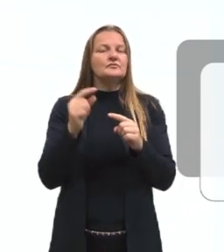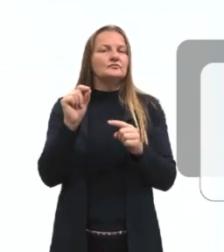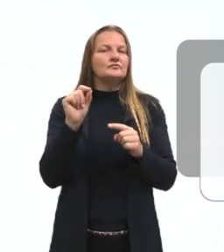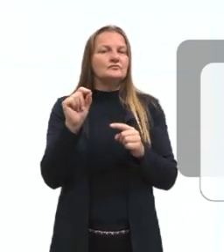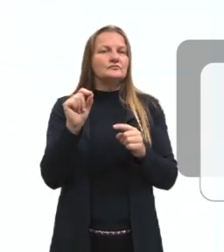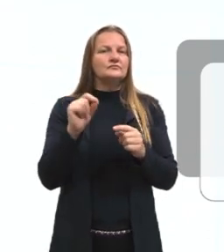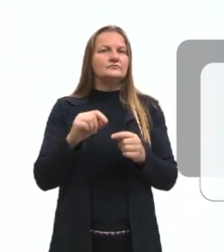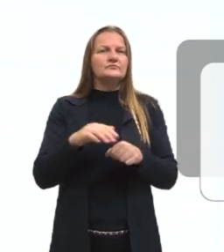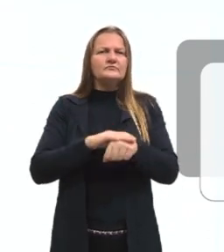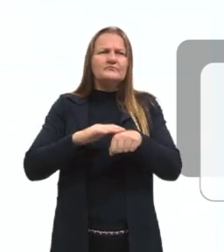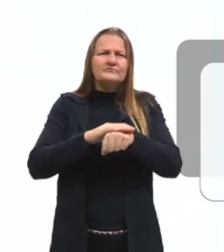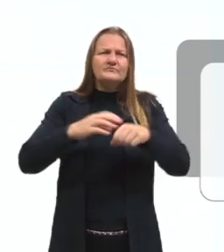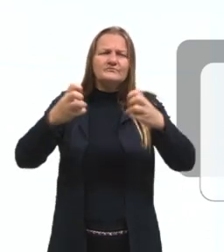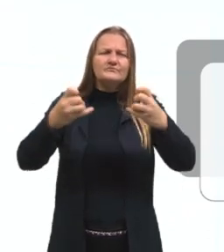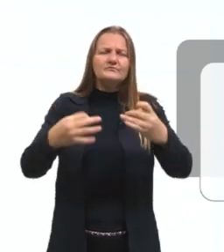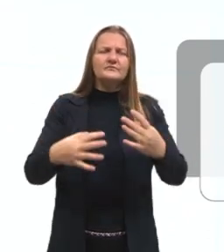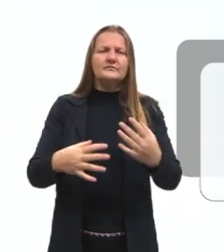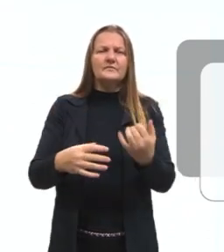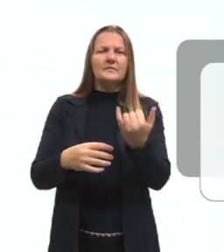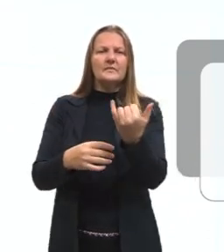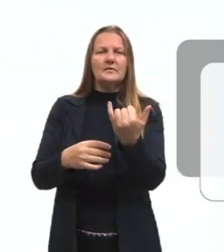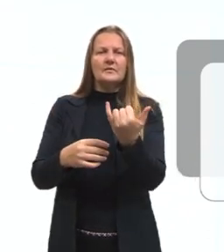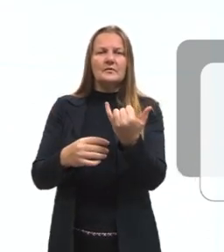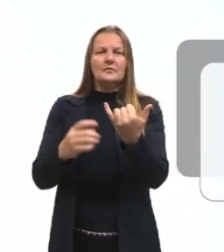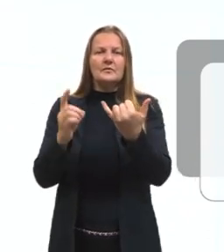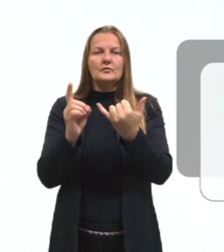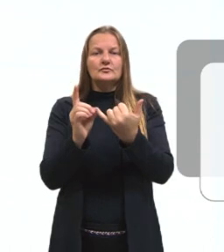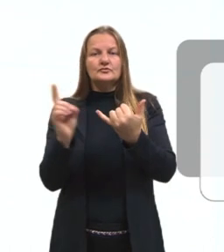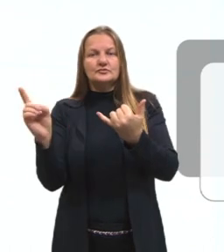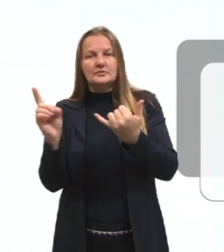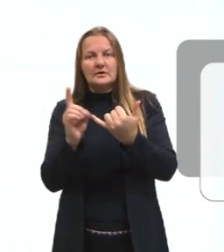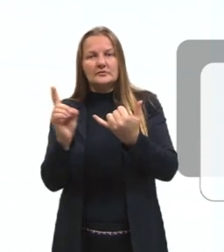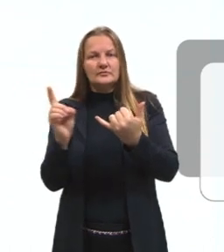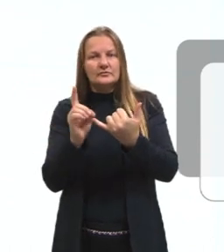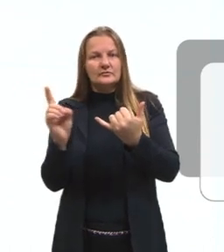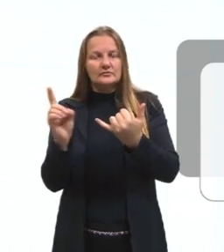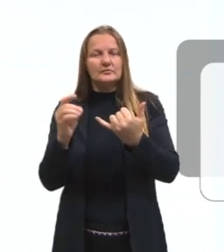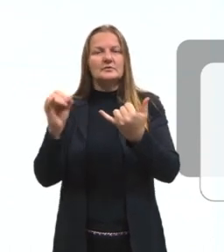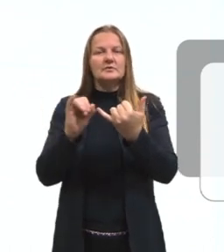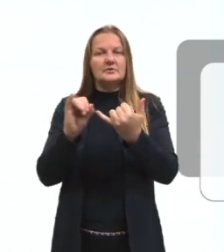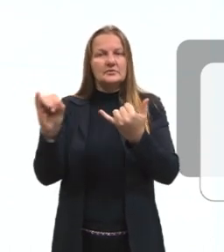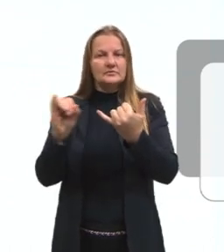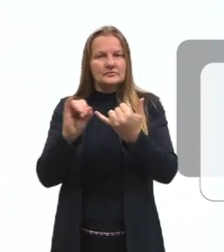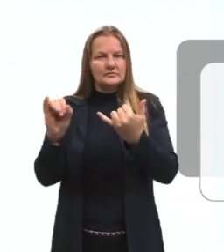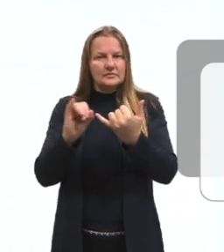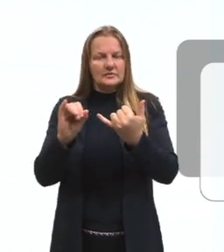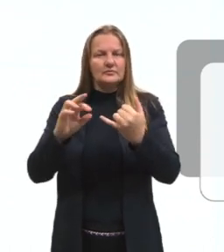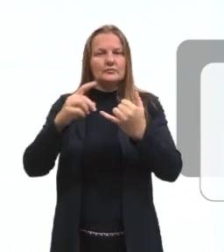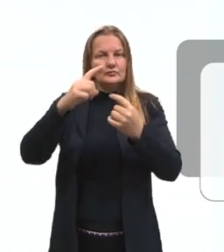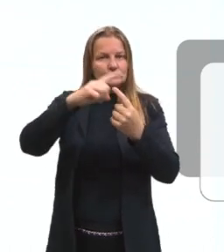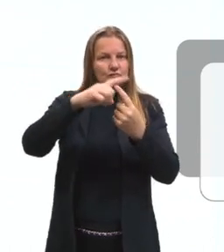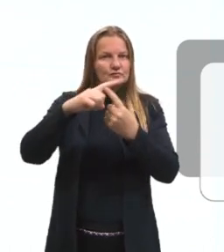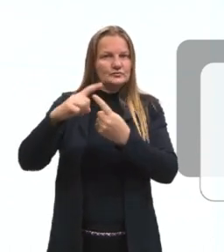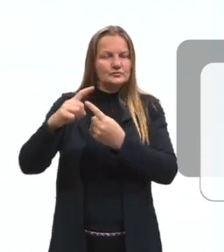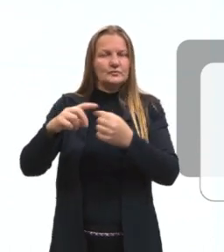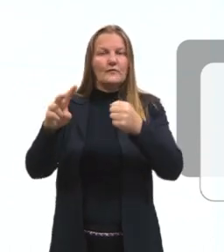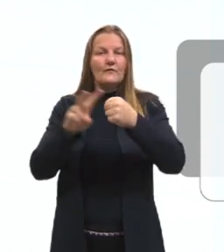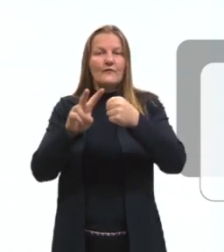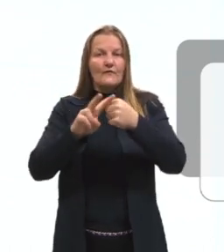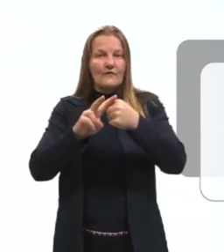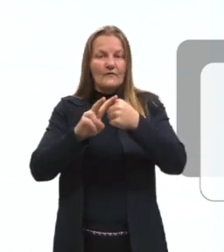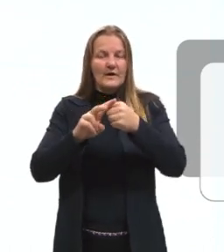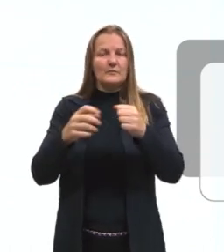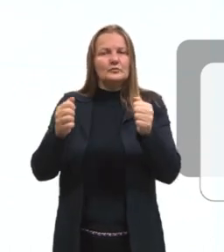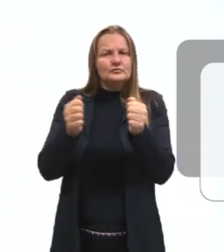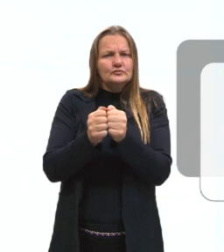falamos um pouquinho também sobre transitividade verbal, que nada mais é do que a organização do verbo com seus